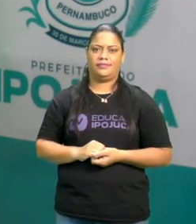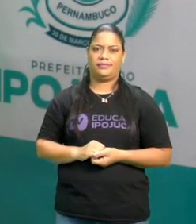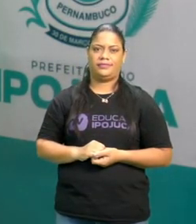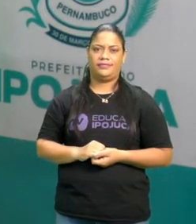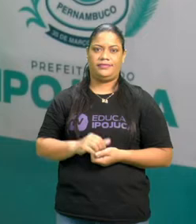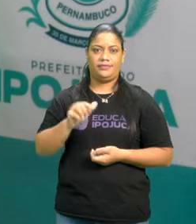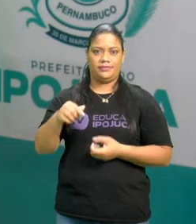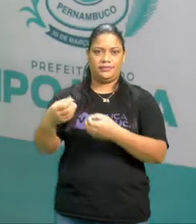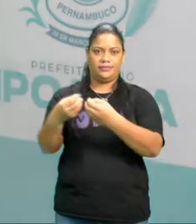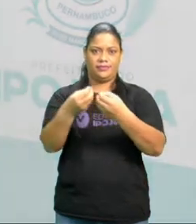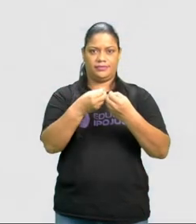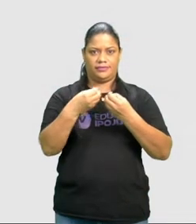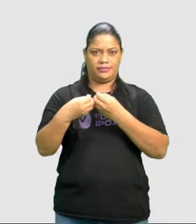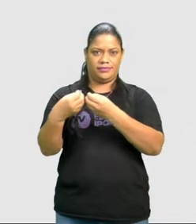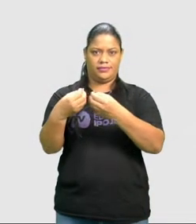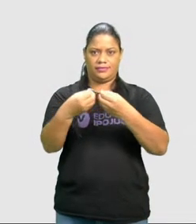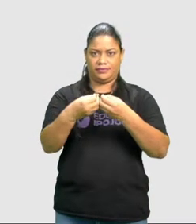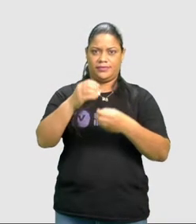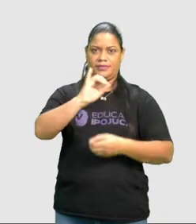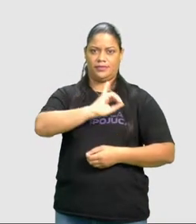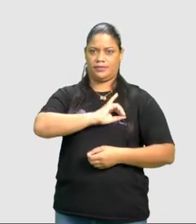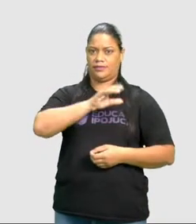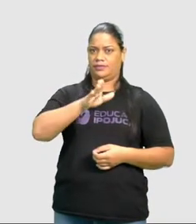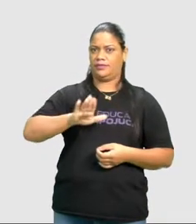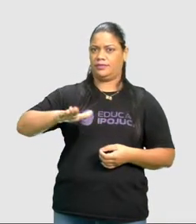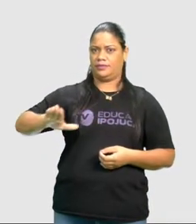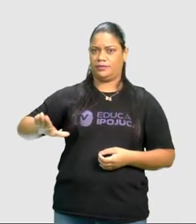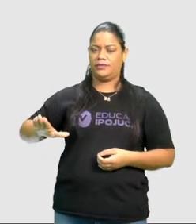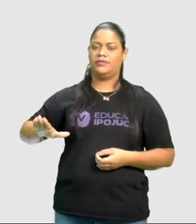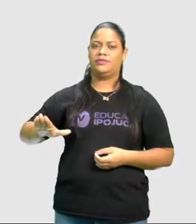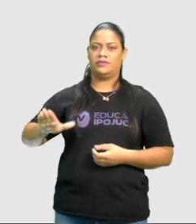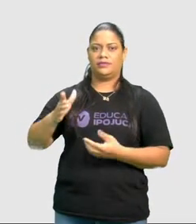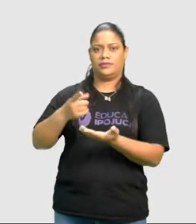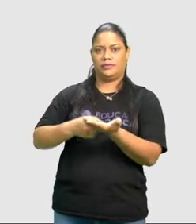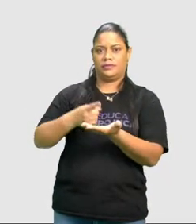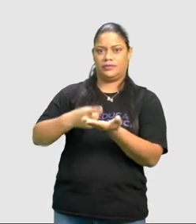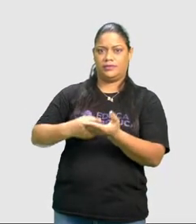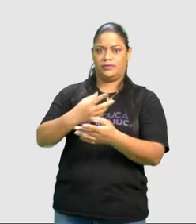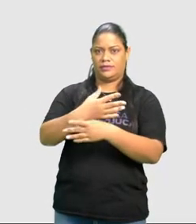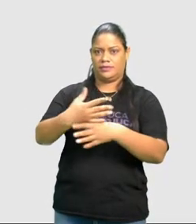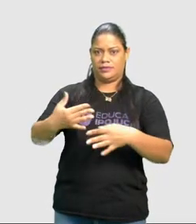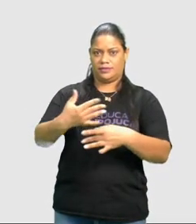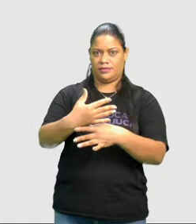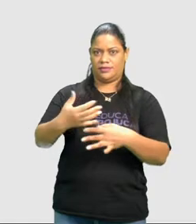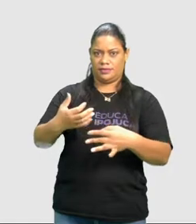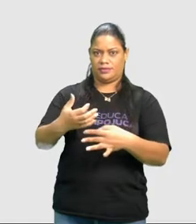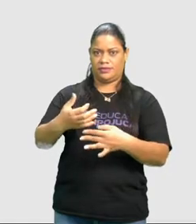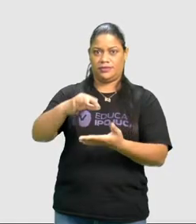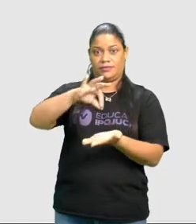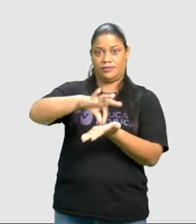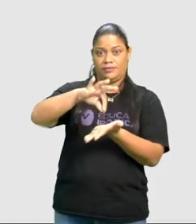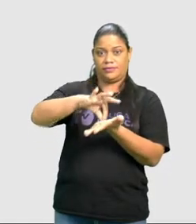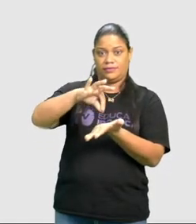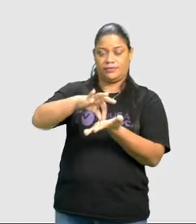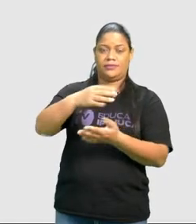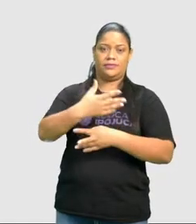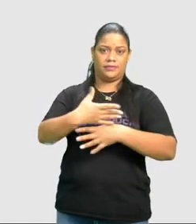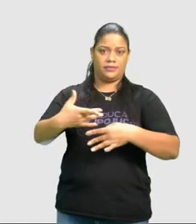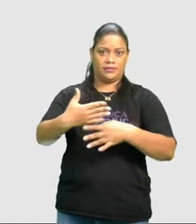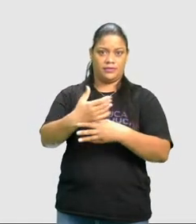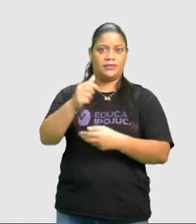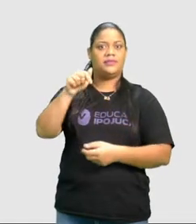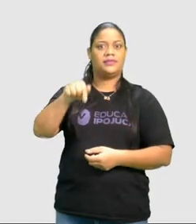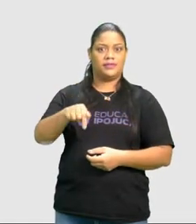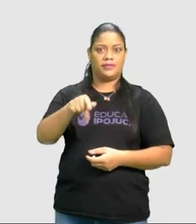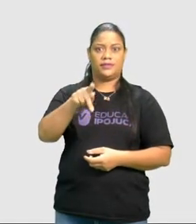área aqui próxima aos arredores de Ipojuca e está marcada a nossa cidade, a localização da cidade de Ipojuca,